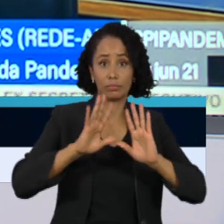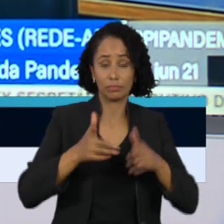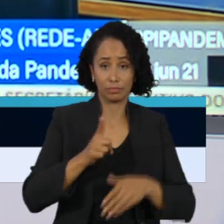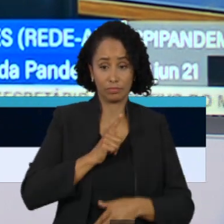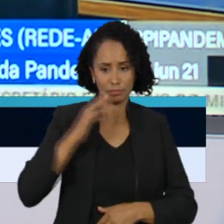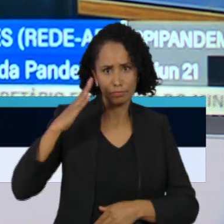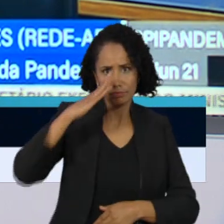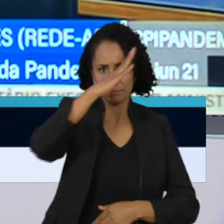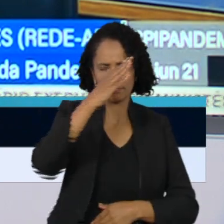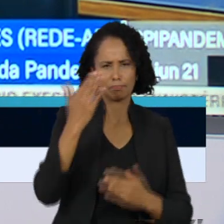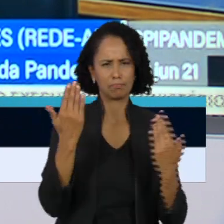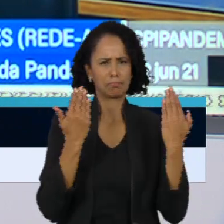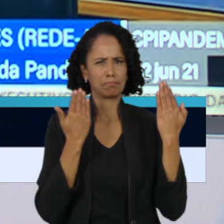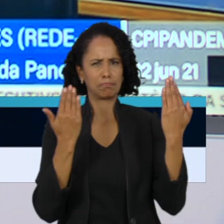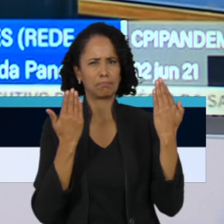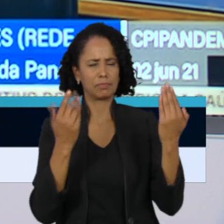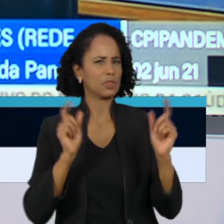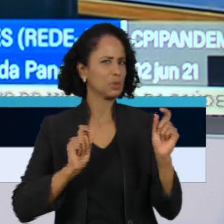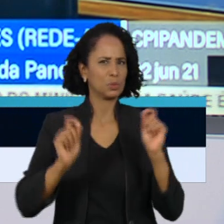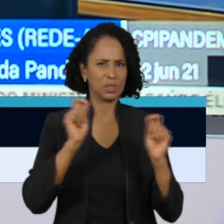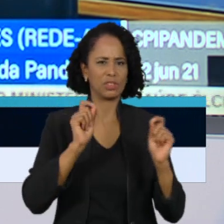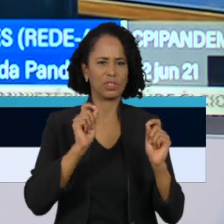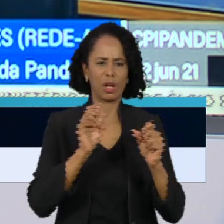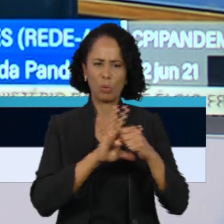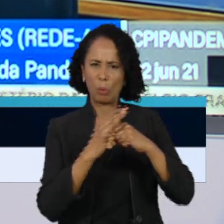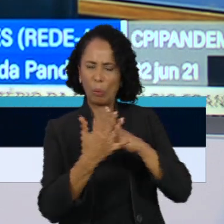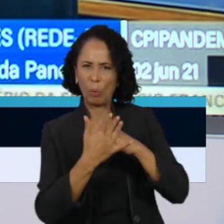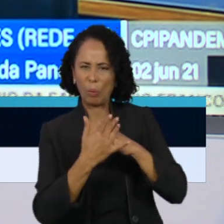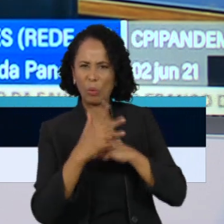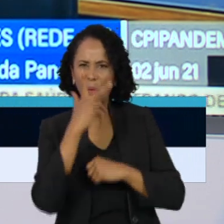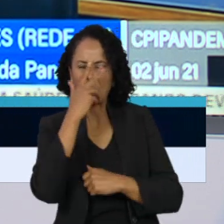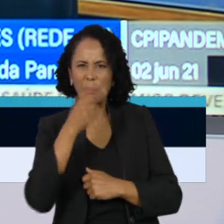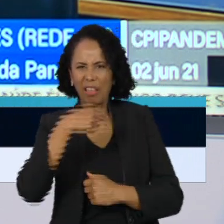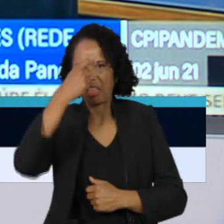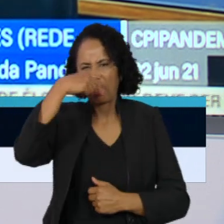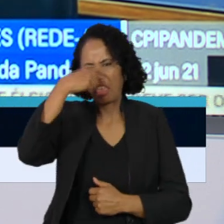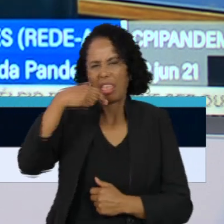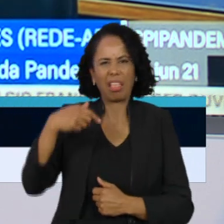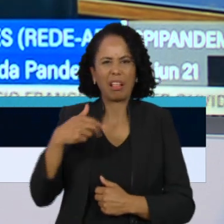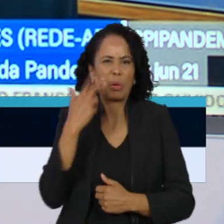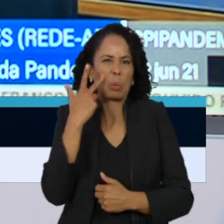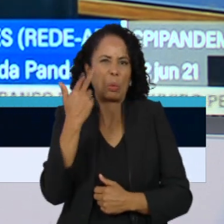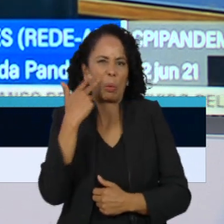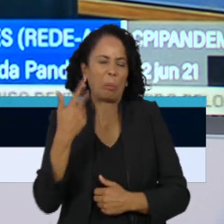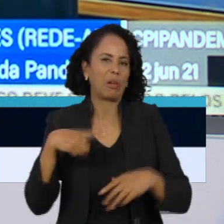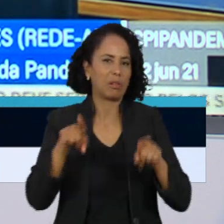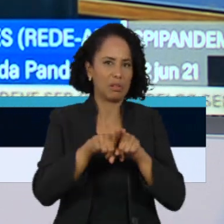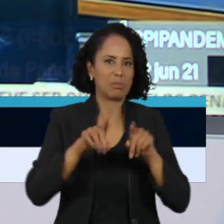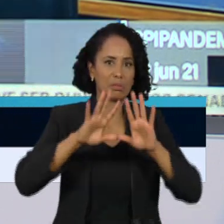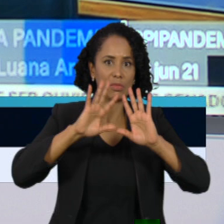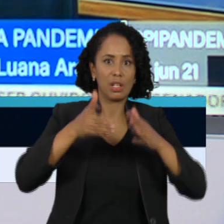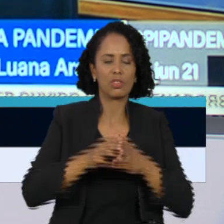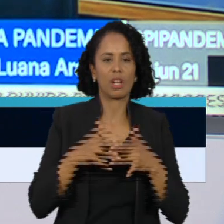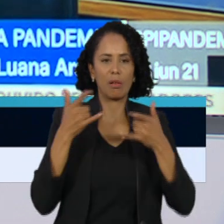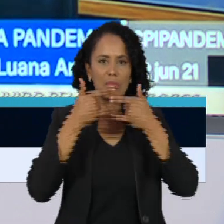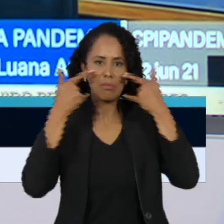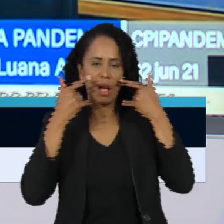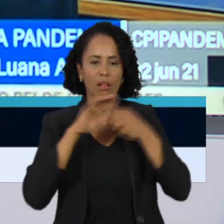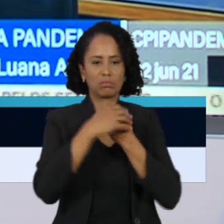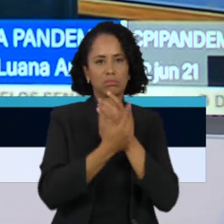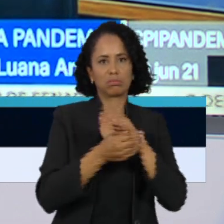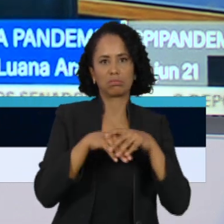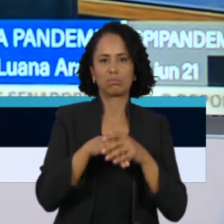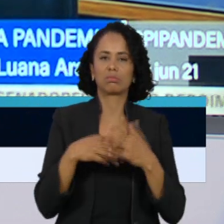compara o novo coronavírus a uma gripezinha e outras em que ridiculariza as medidas de contenção da doença e